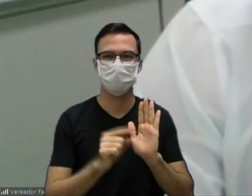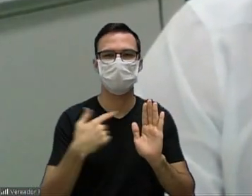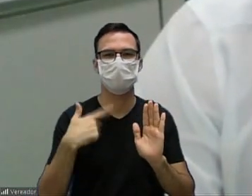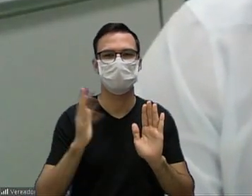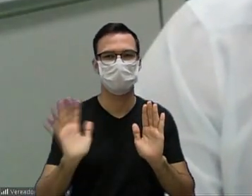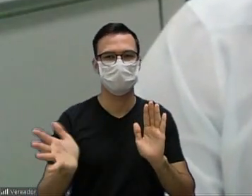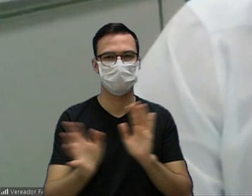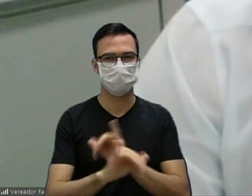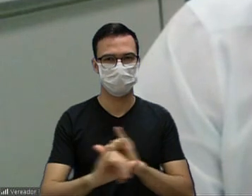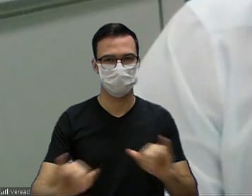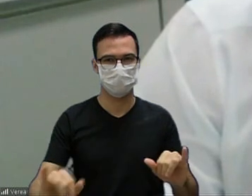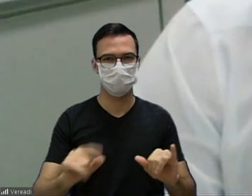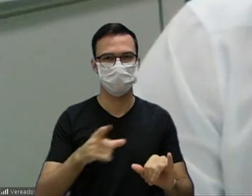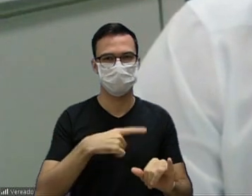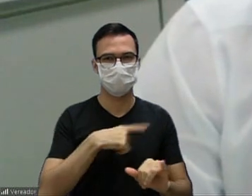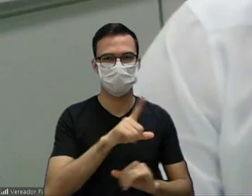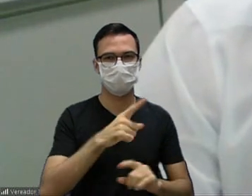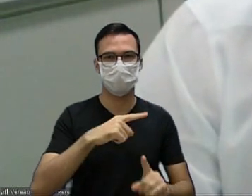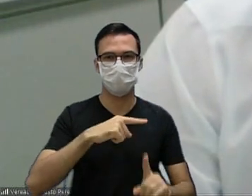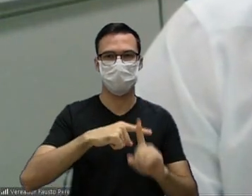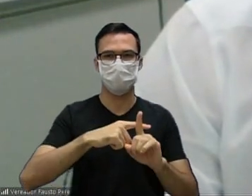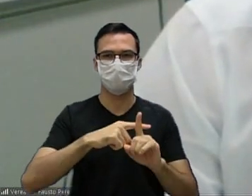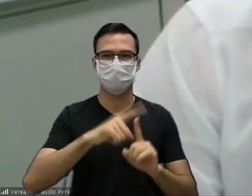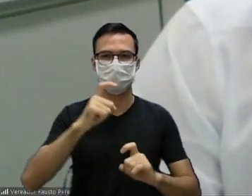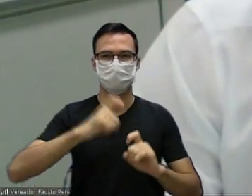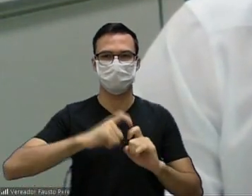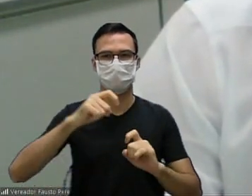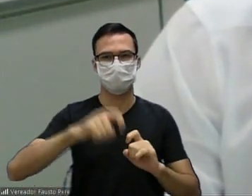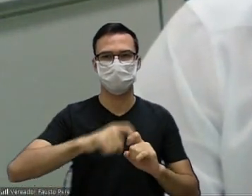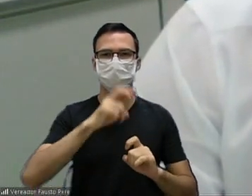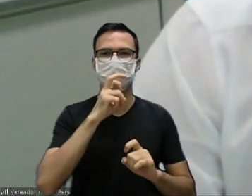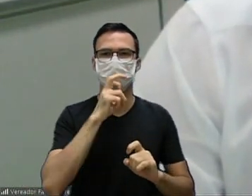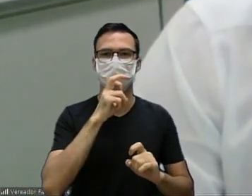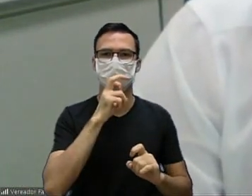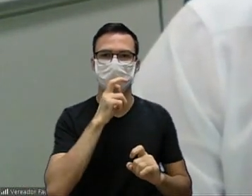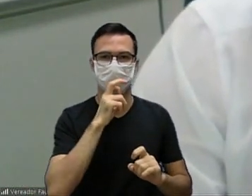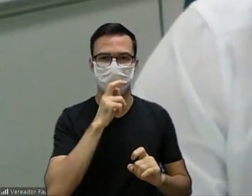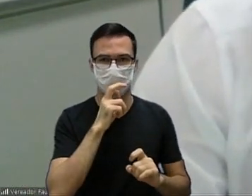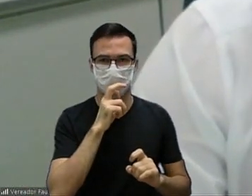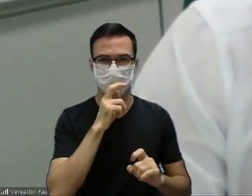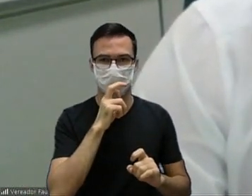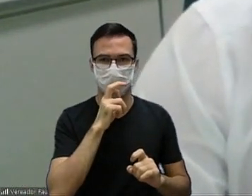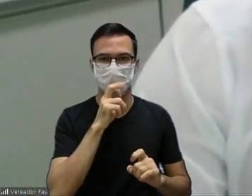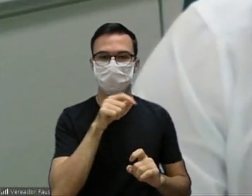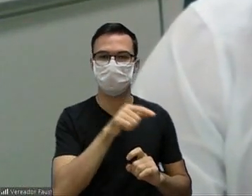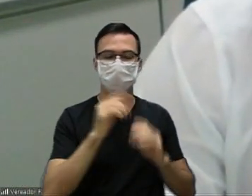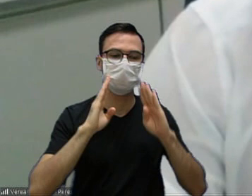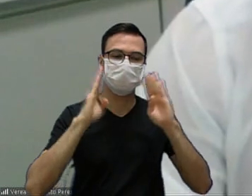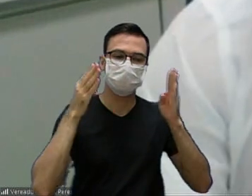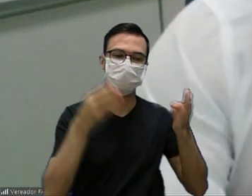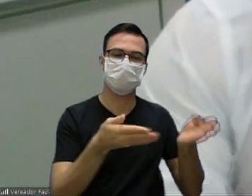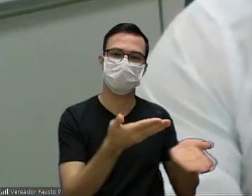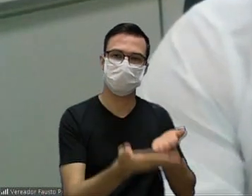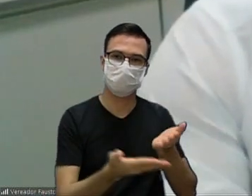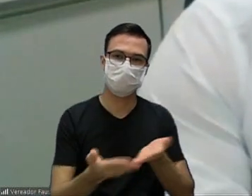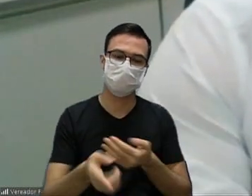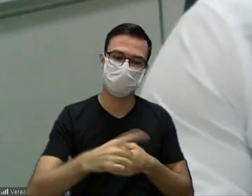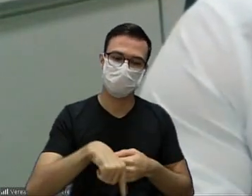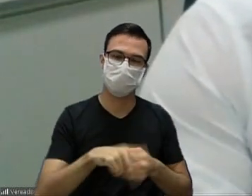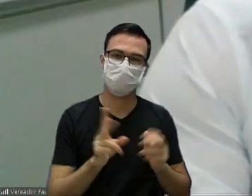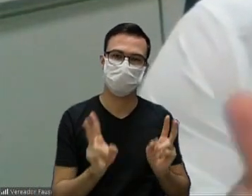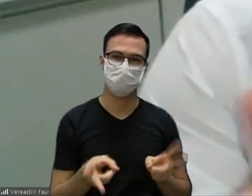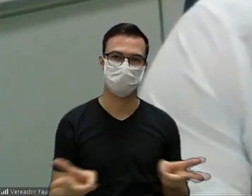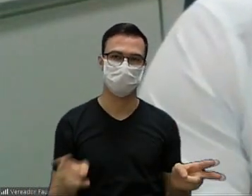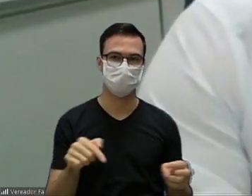colocado aí que é o dos mais médicos sorocabando que era para atender aí a questão de a gente continuar